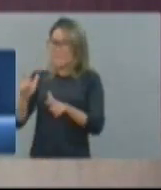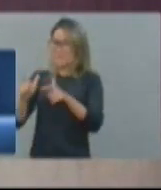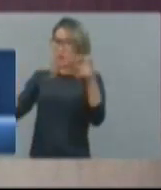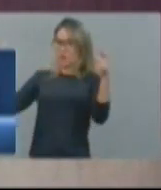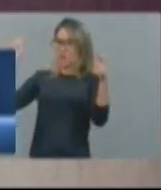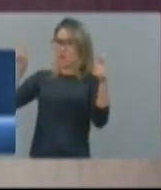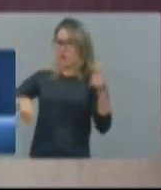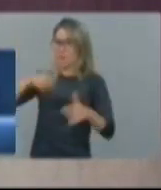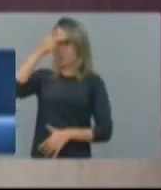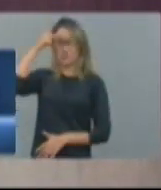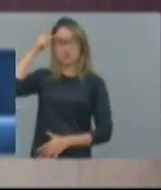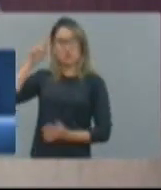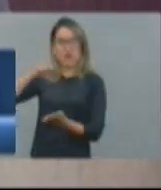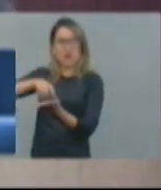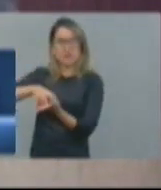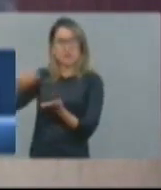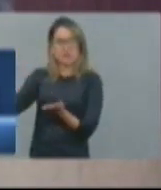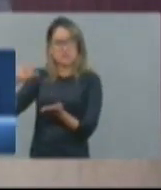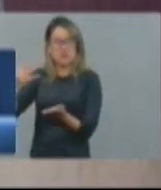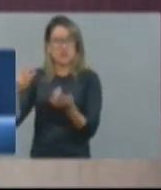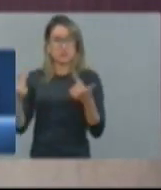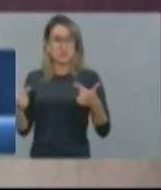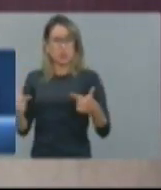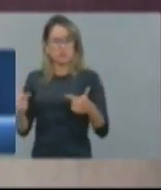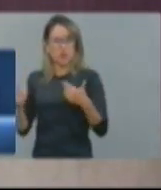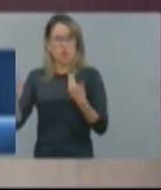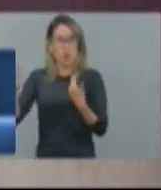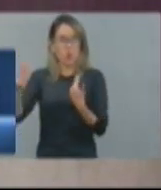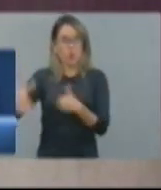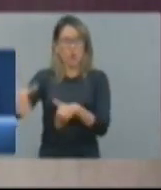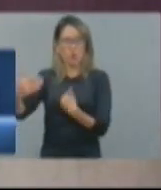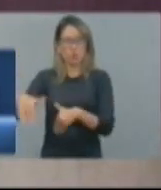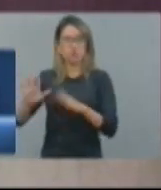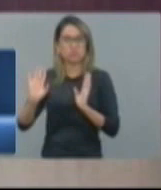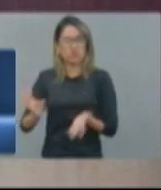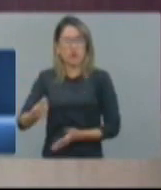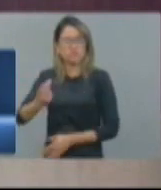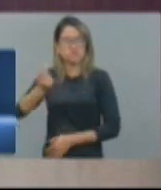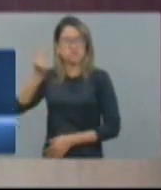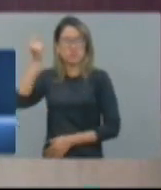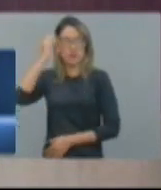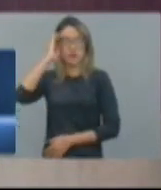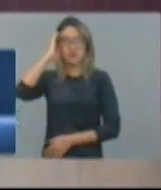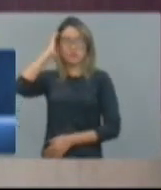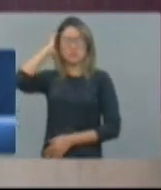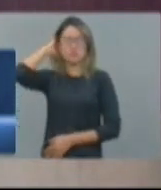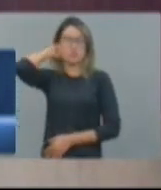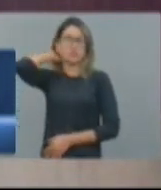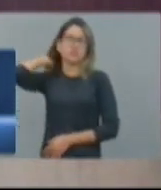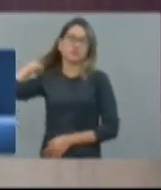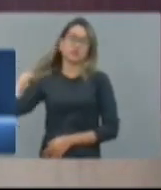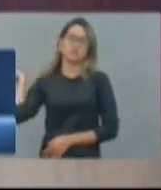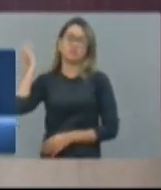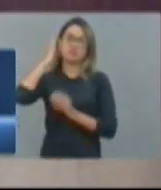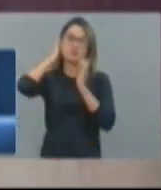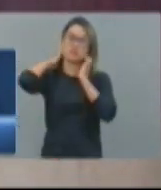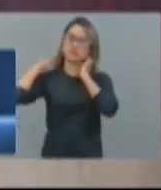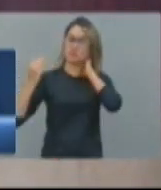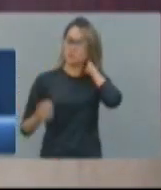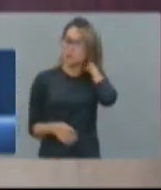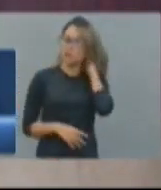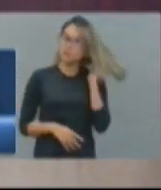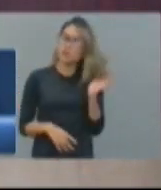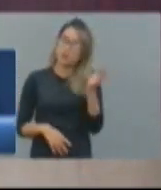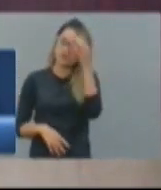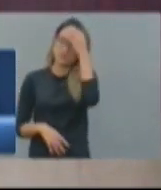Silvana. É evidente que não se faz concurso há muitos anos. Capitão Wagner também, deputado. Pois não, deputado. É evidente que não se faz concurso